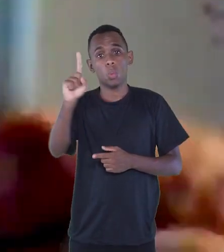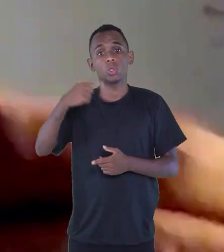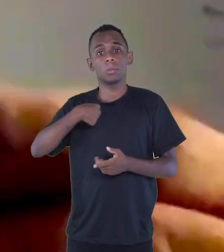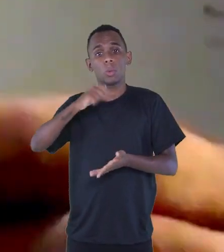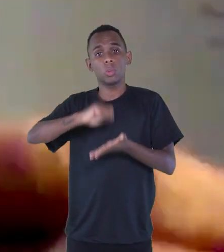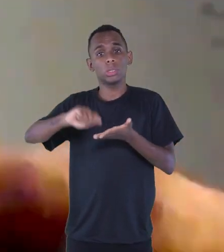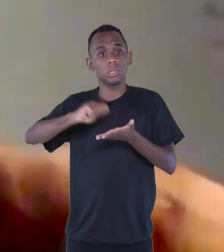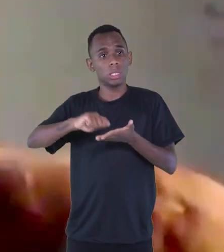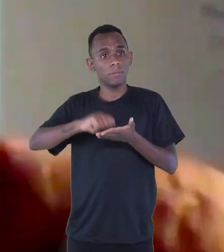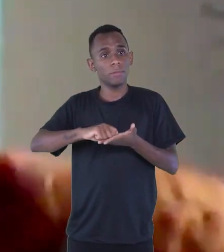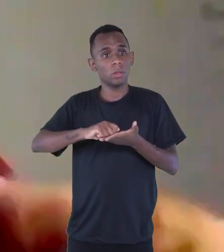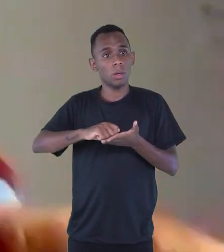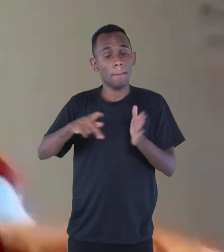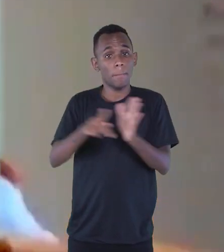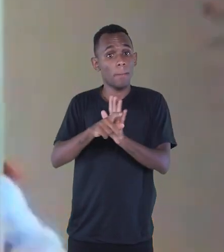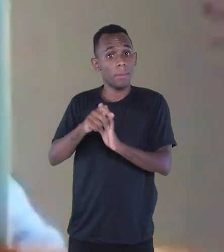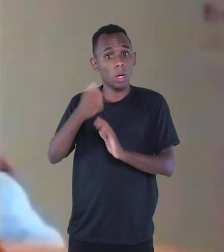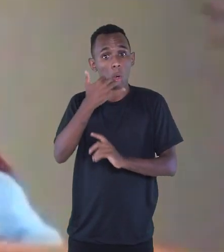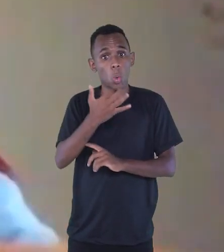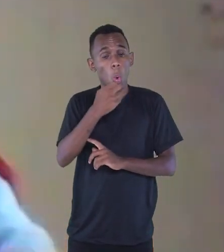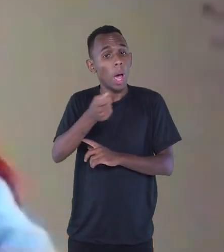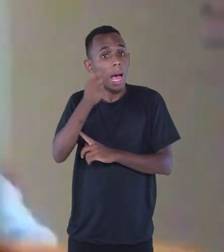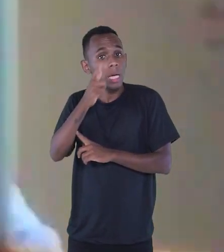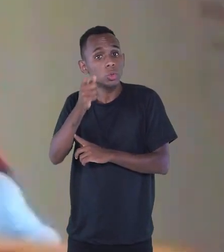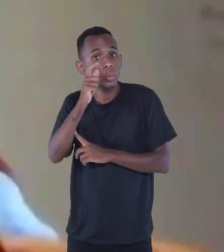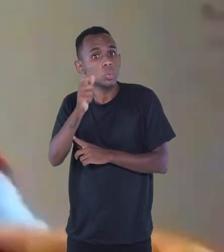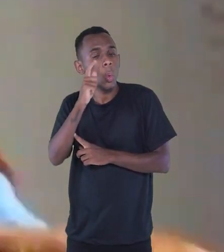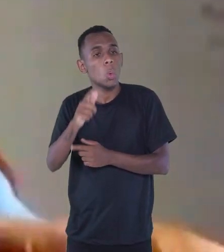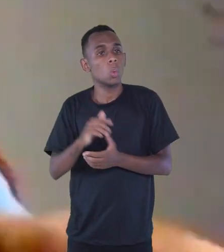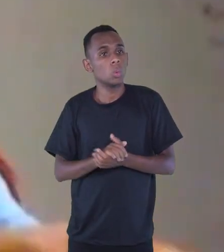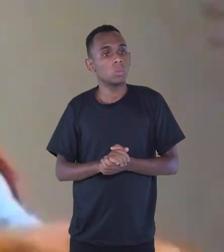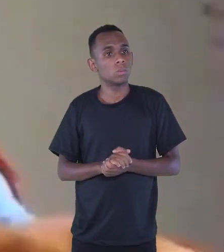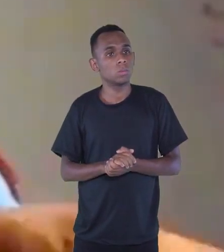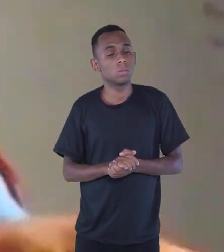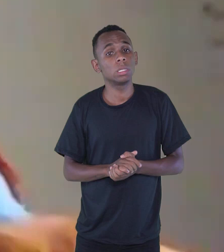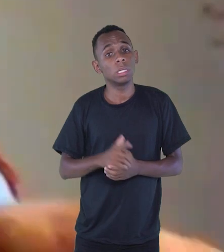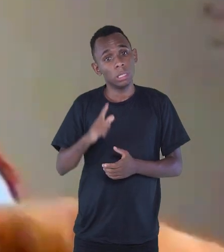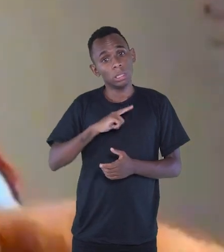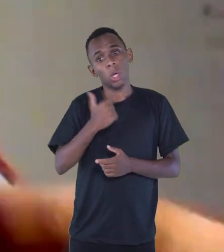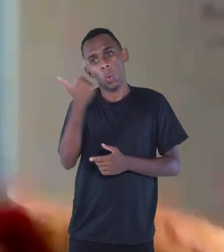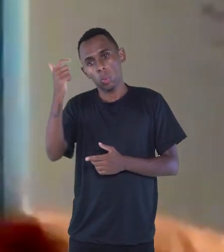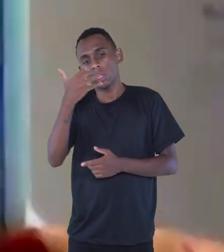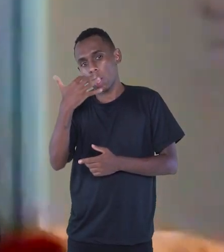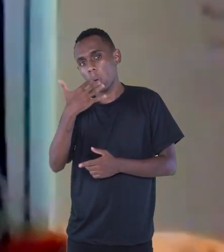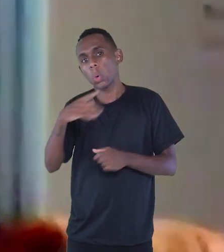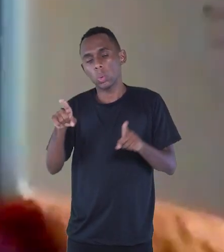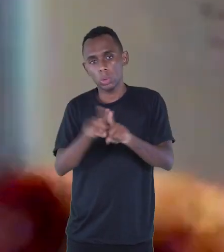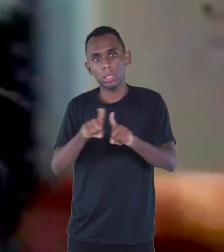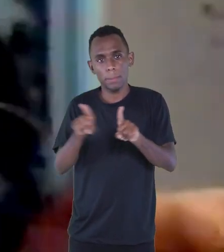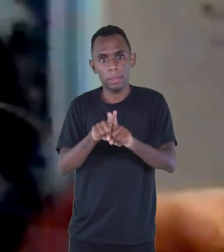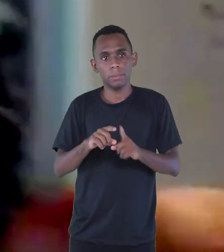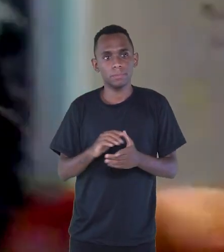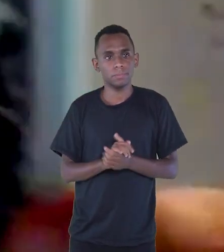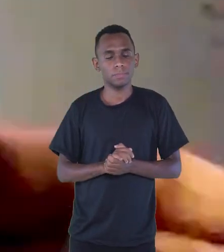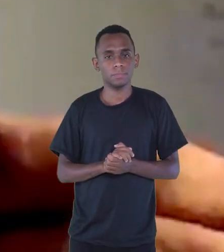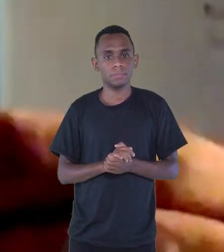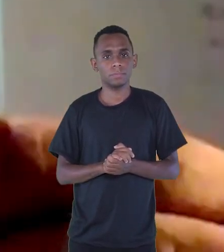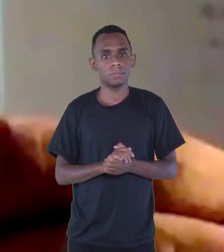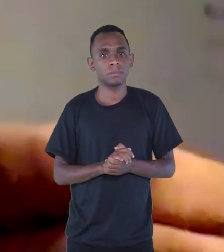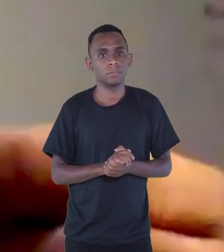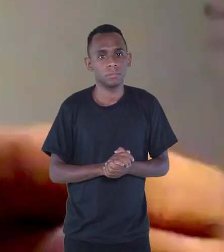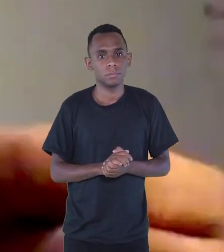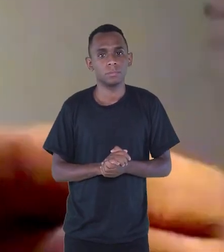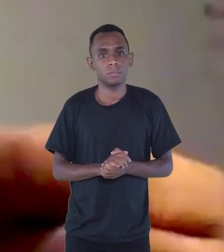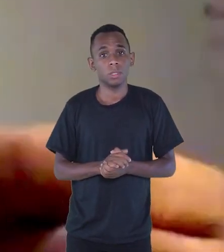aqui é a versão azul dele, tem uma outra por aqui, porque eu faço uma